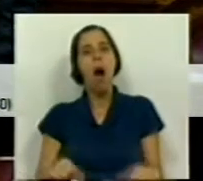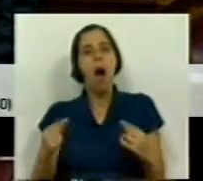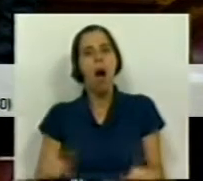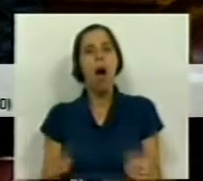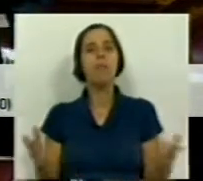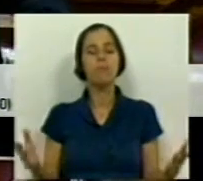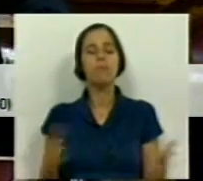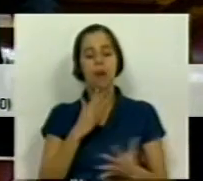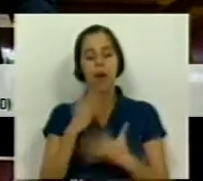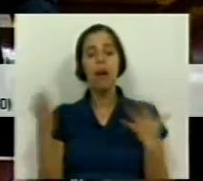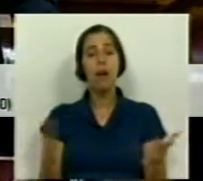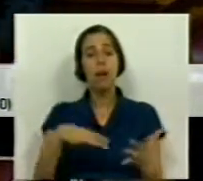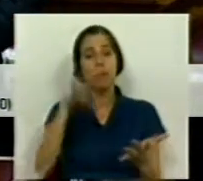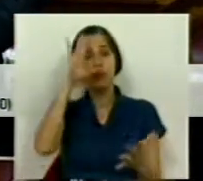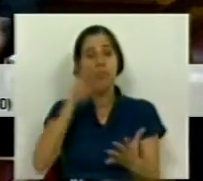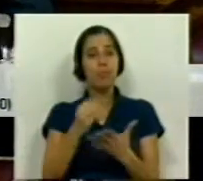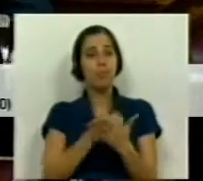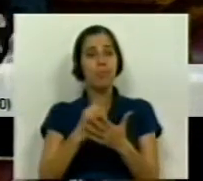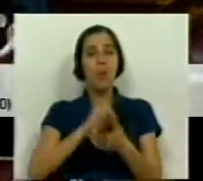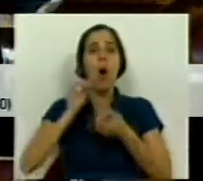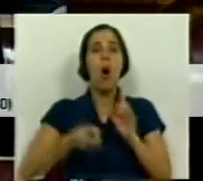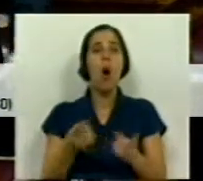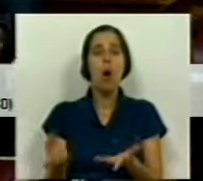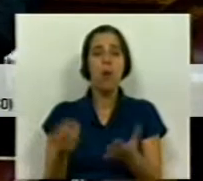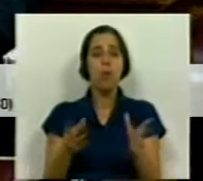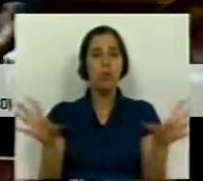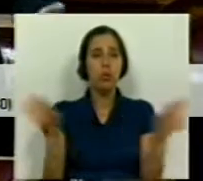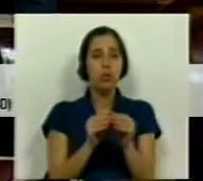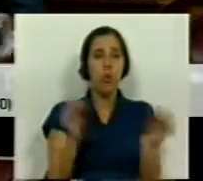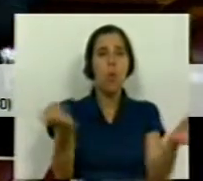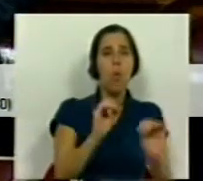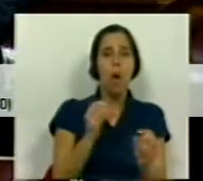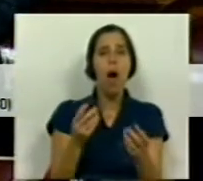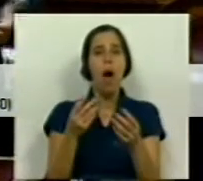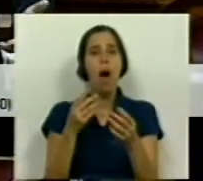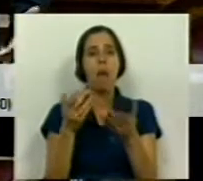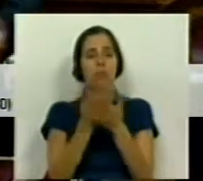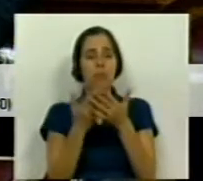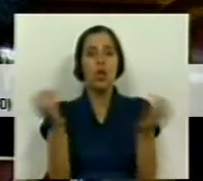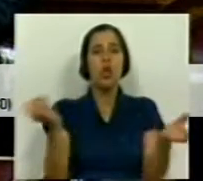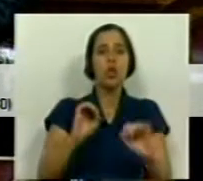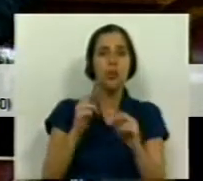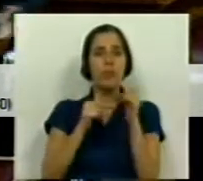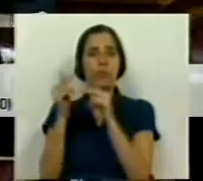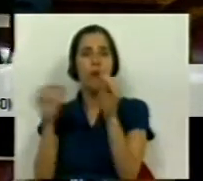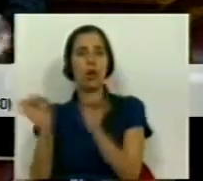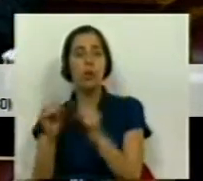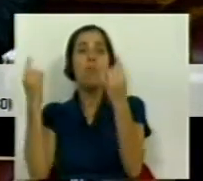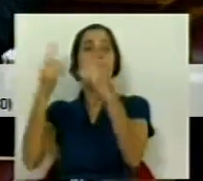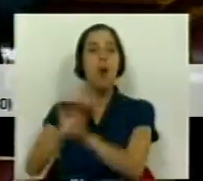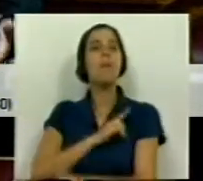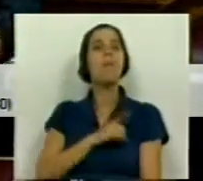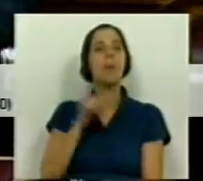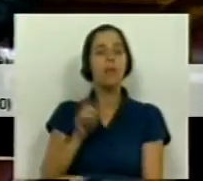profunda ignorância, porque ela não está nem compilada, nem tratada, a não ser por privados